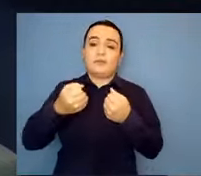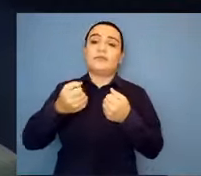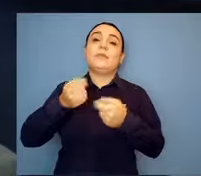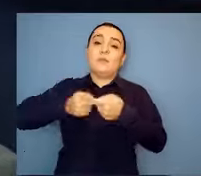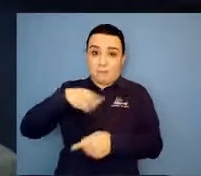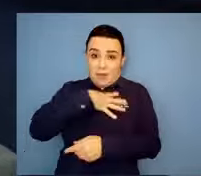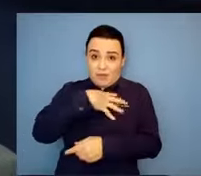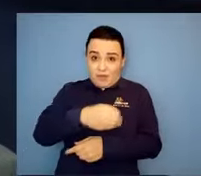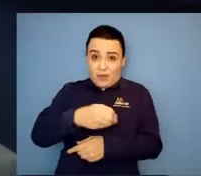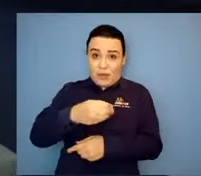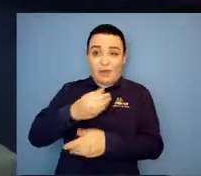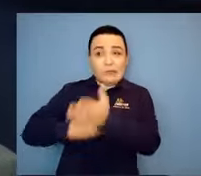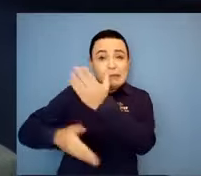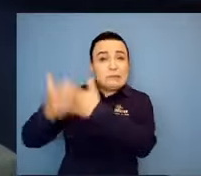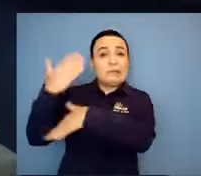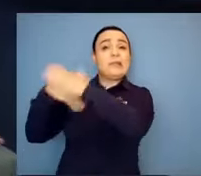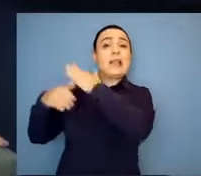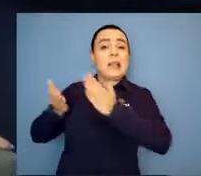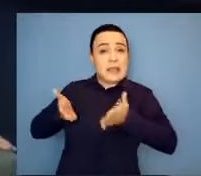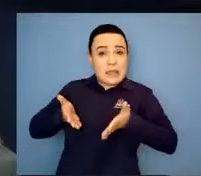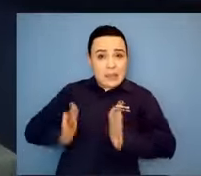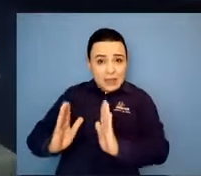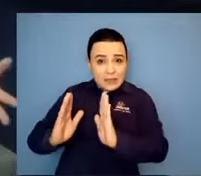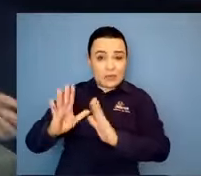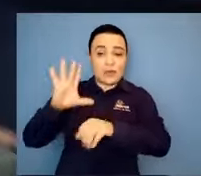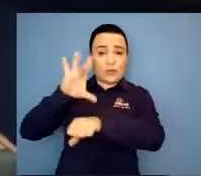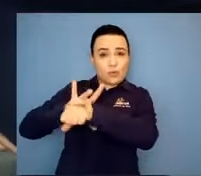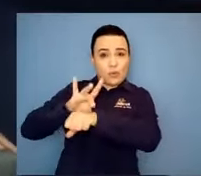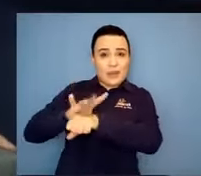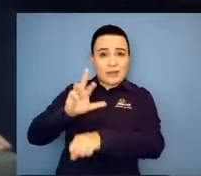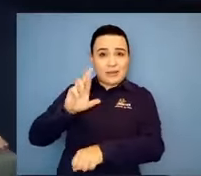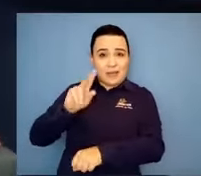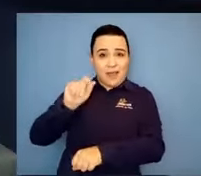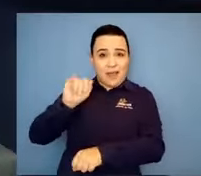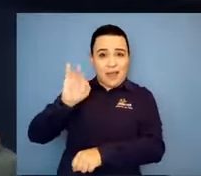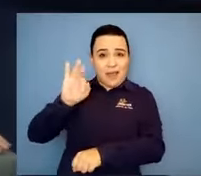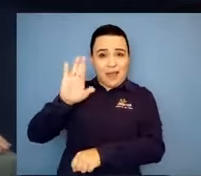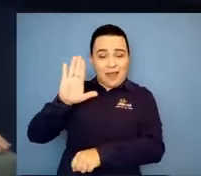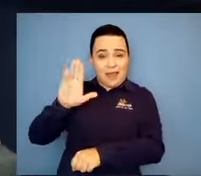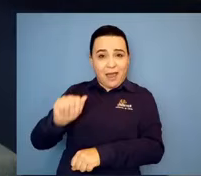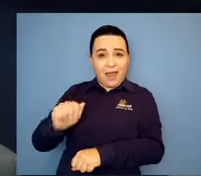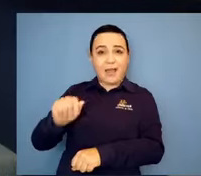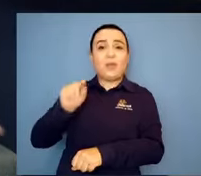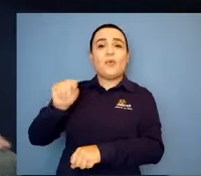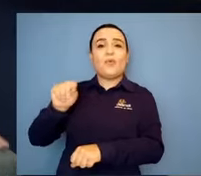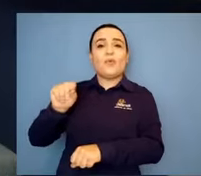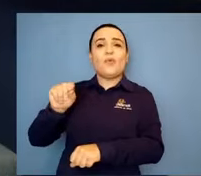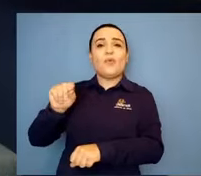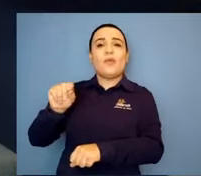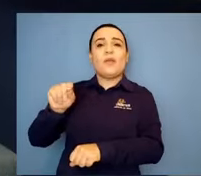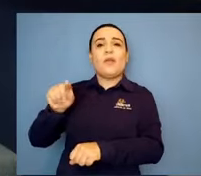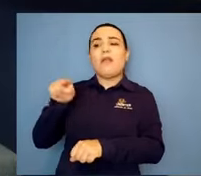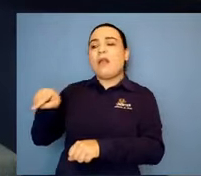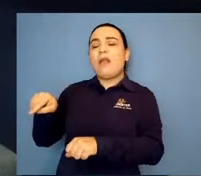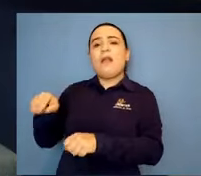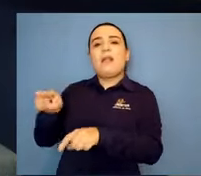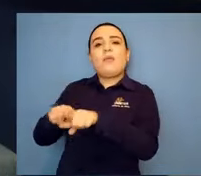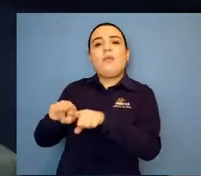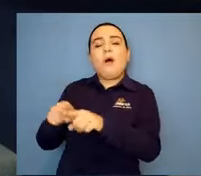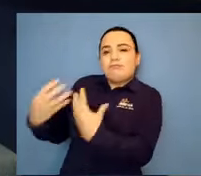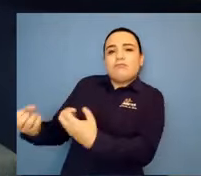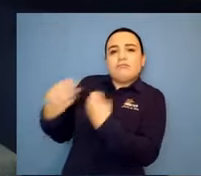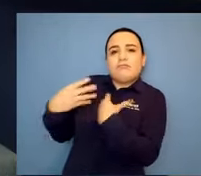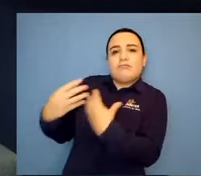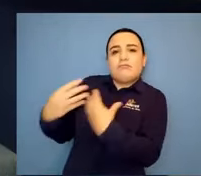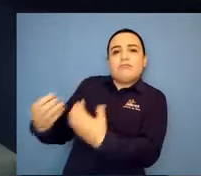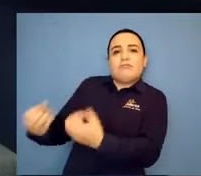crianças. Hoje tem jovens e adultos, né, com doença rara. Sim. Então, quase sempre é a mãe que acaba